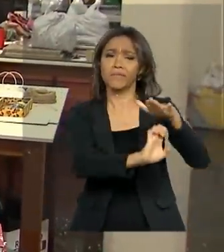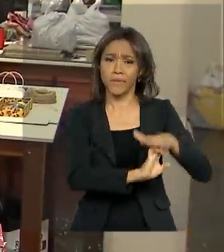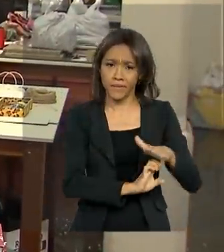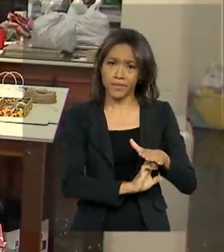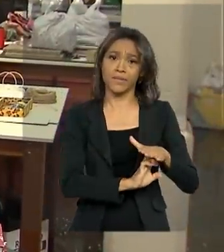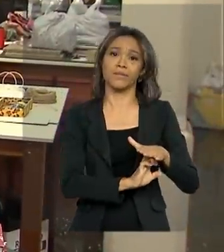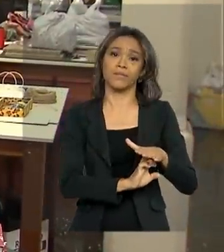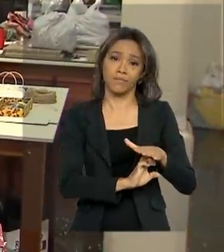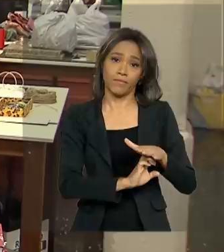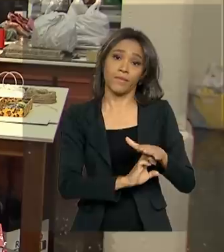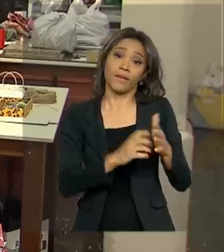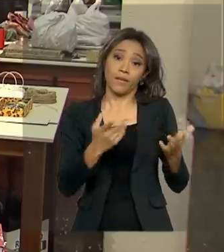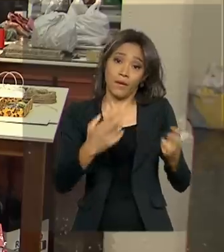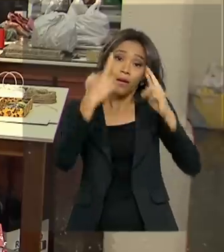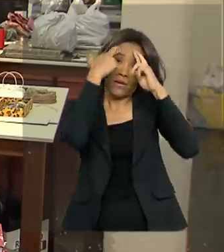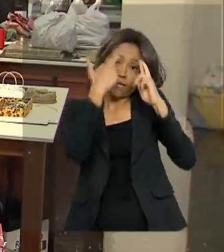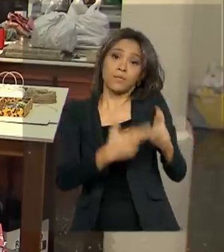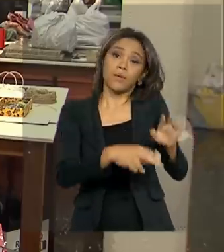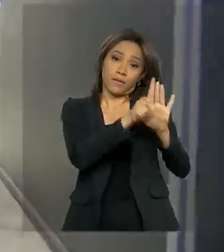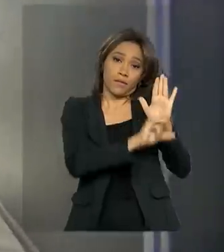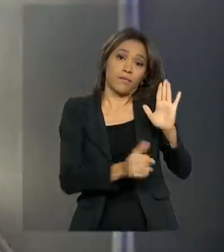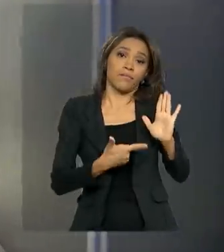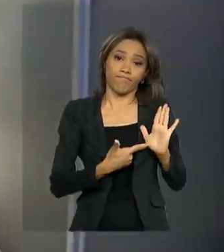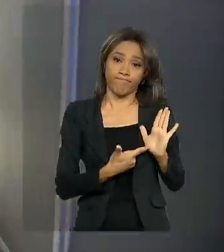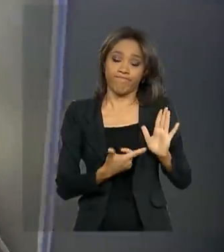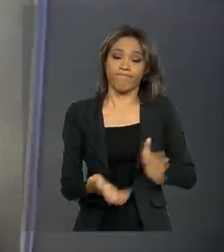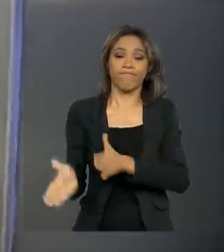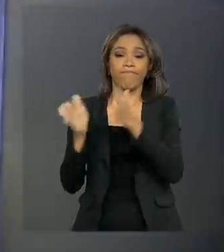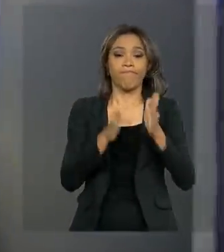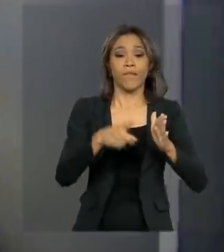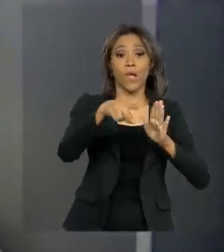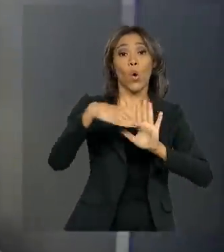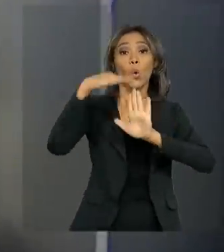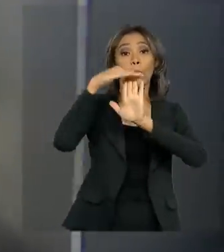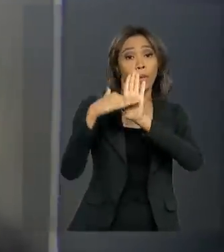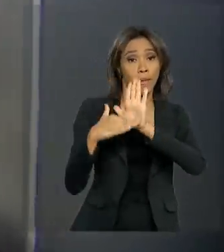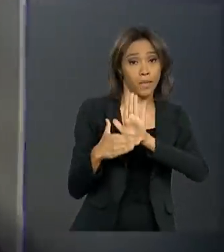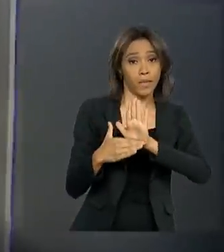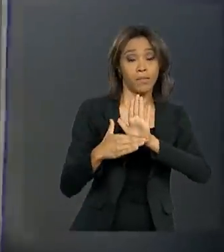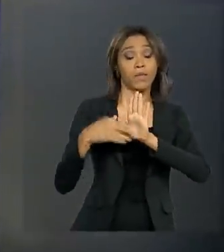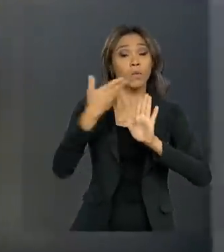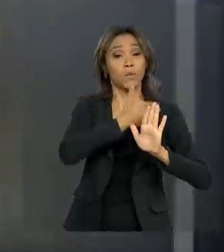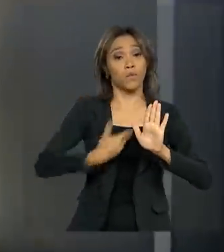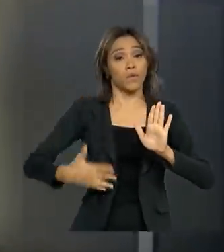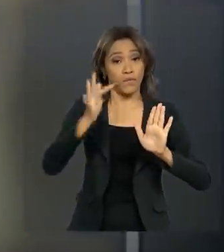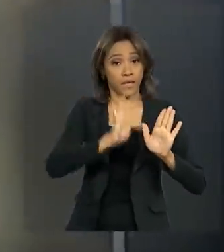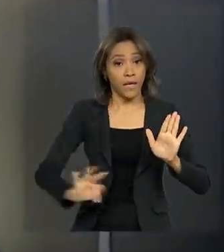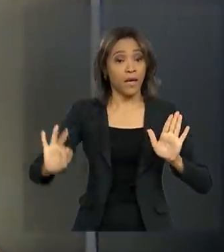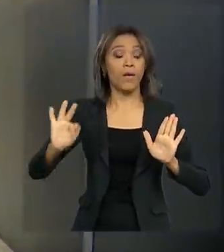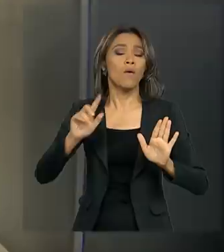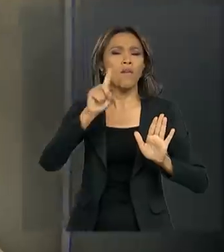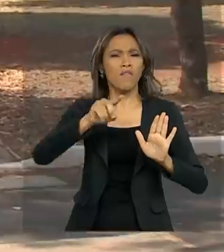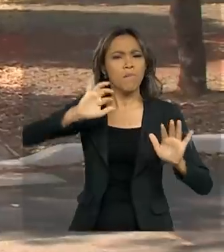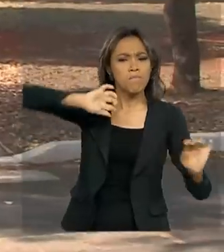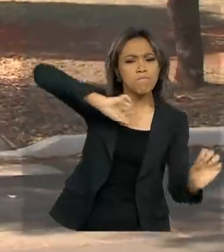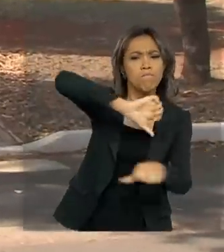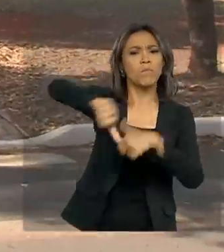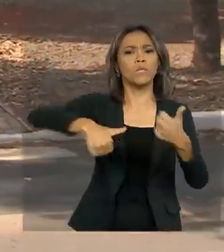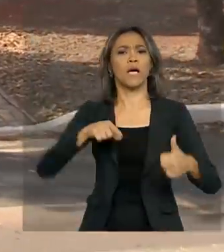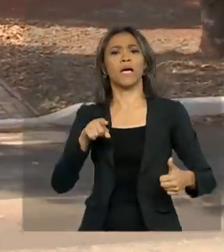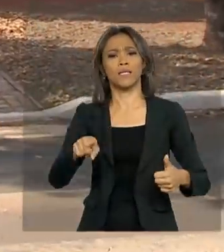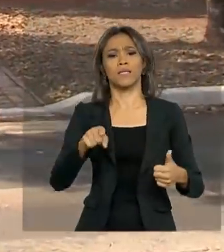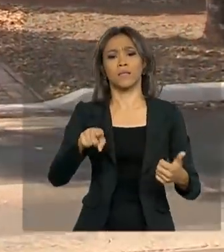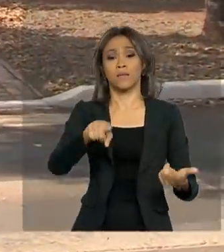nessa situação cumprem o que diz a lei. O programa verde e amarelo do governo federal pretende mudar esse quadro, reabilitando até